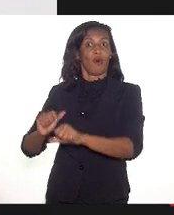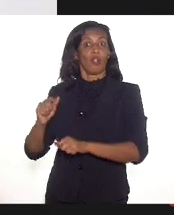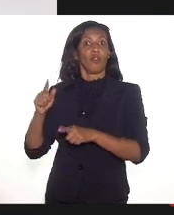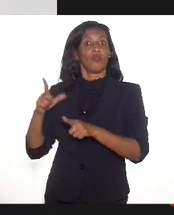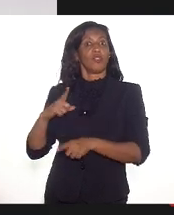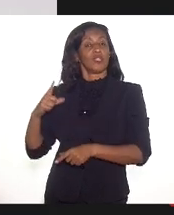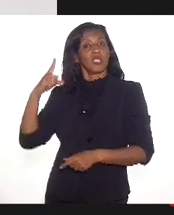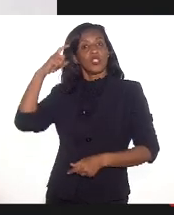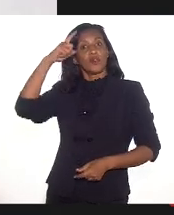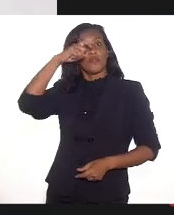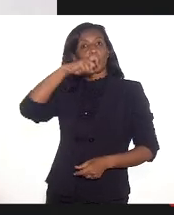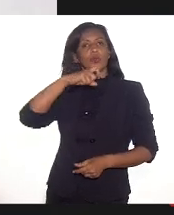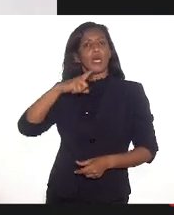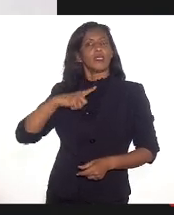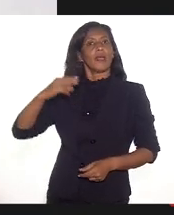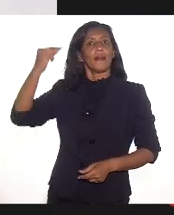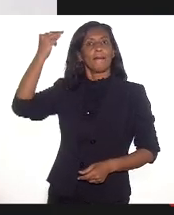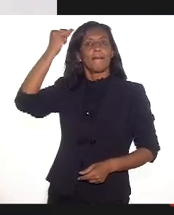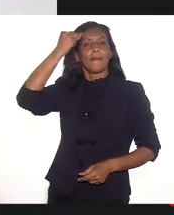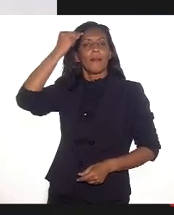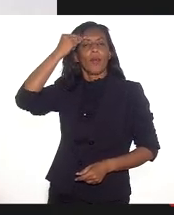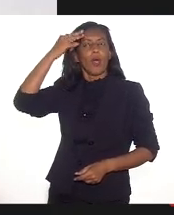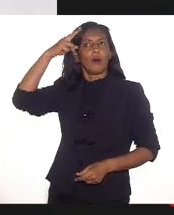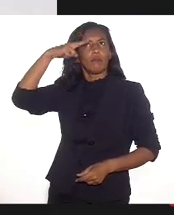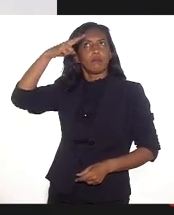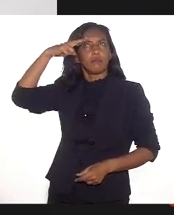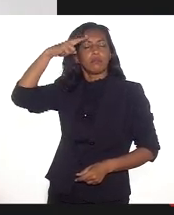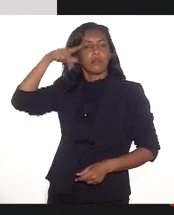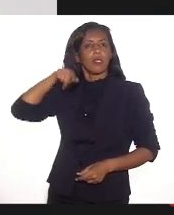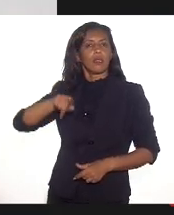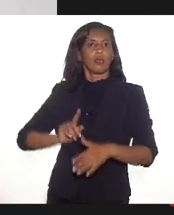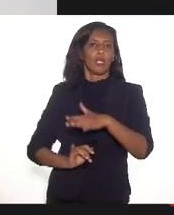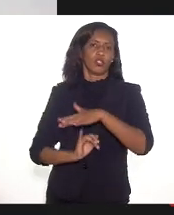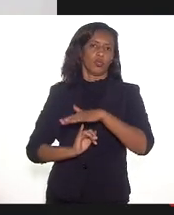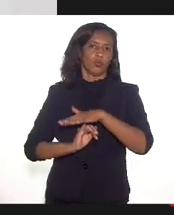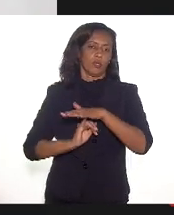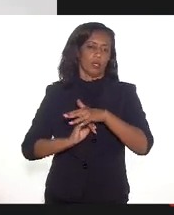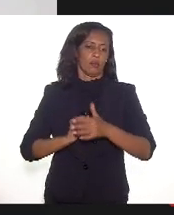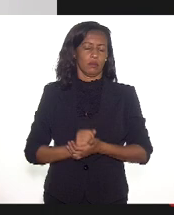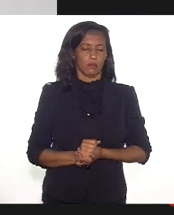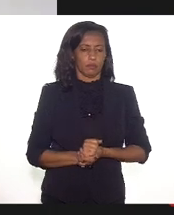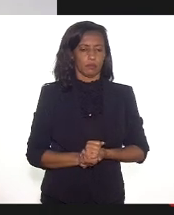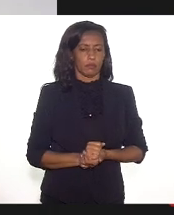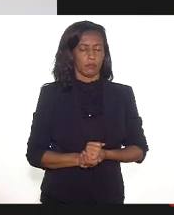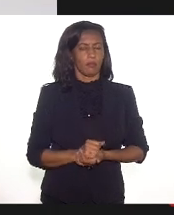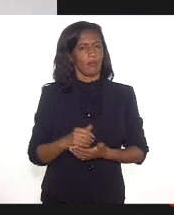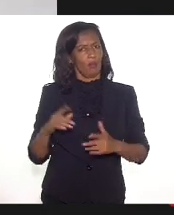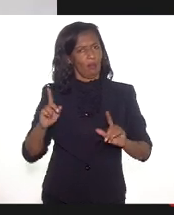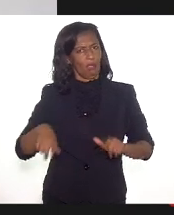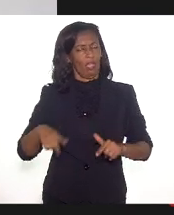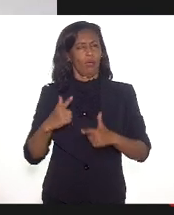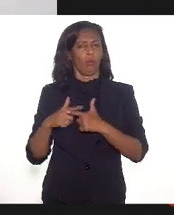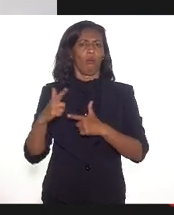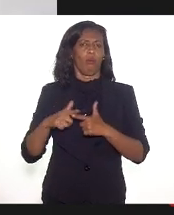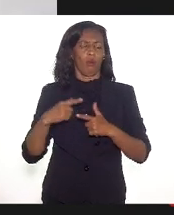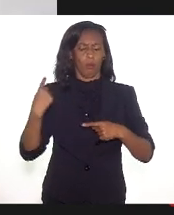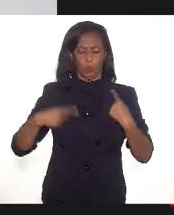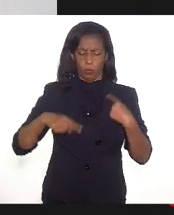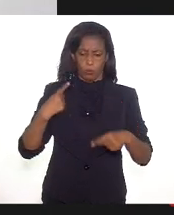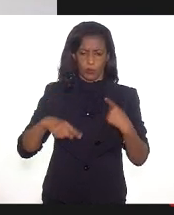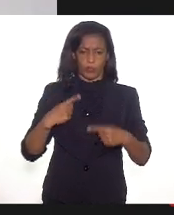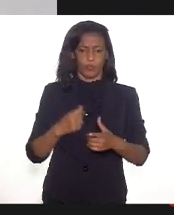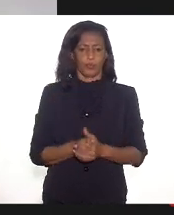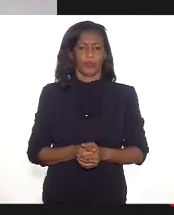manter a memória das instituições. Então, isso acho que também é um problema que a gente tem de discutir.